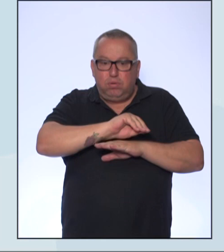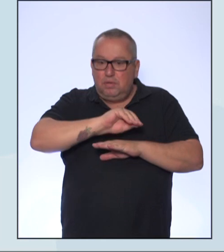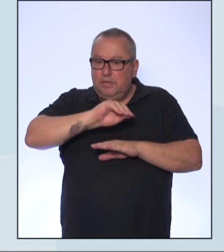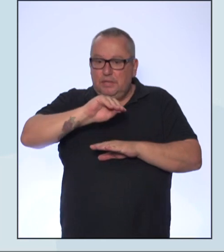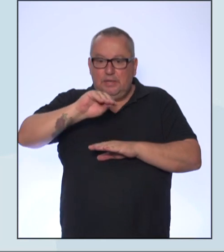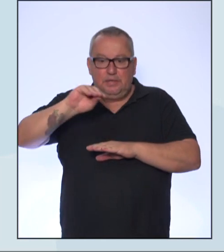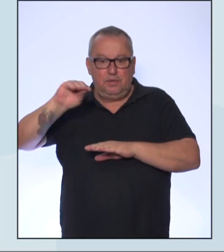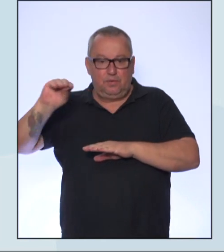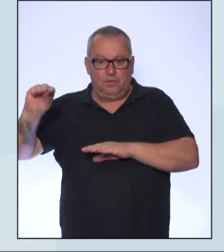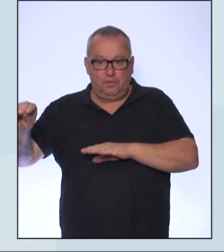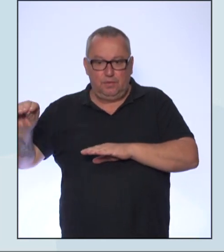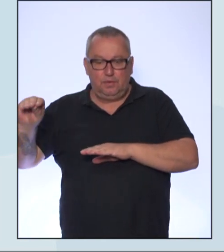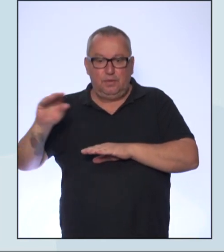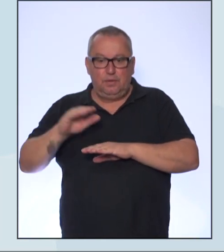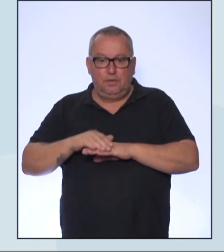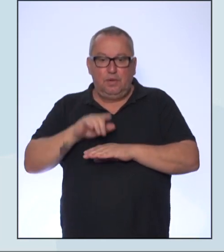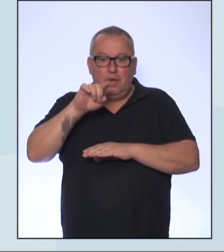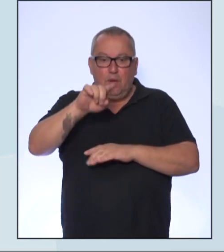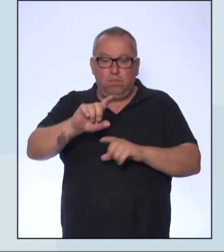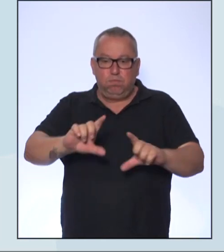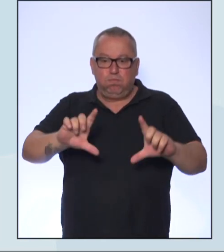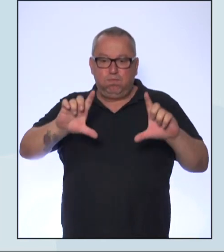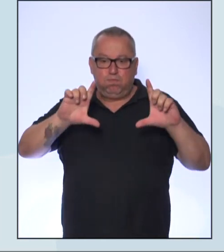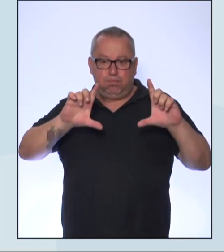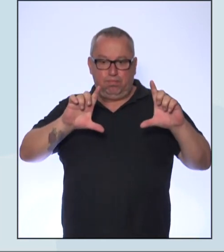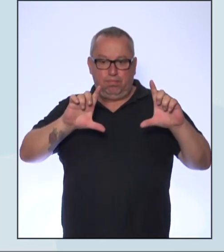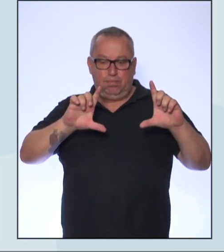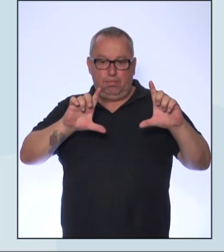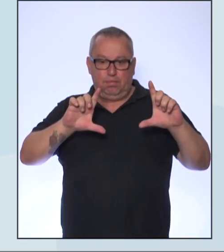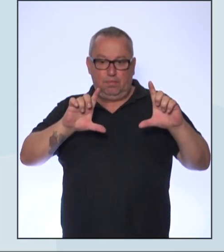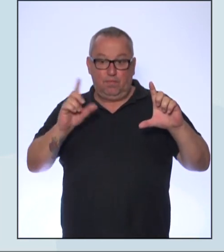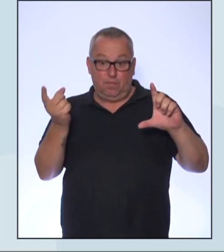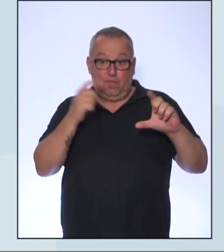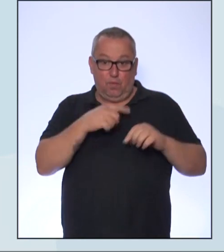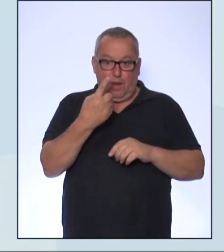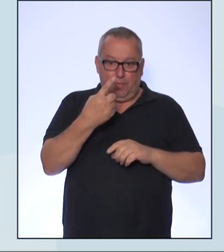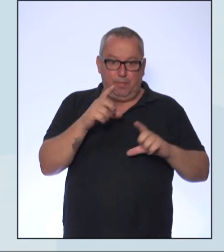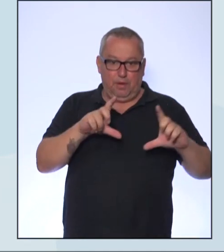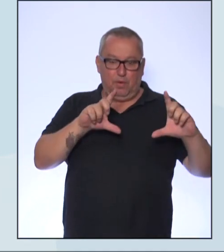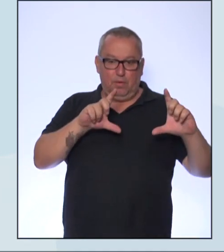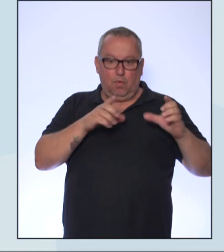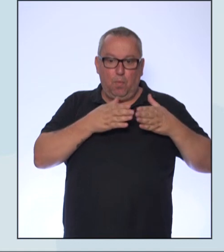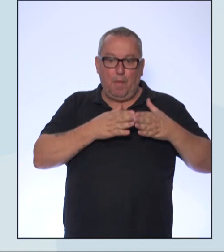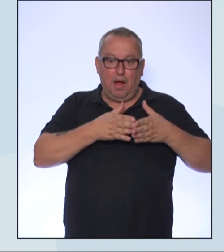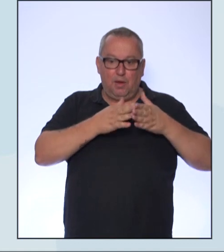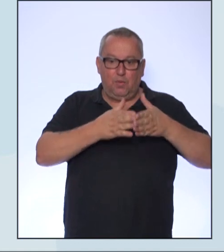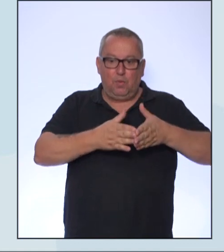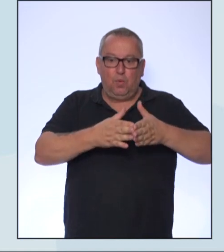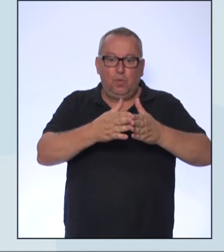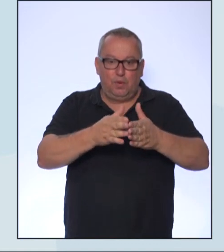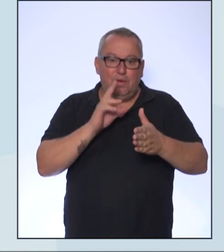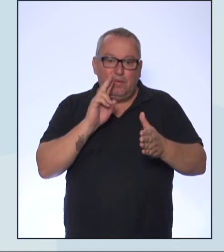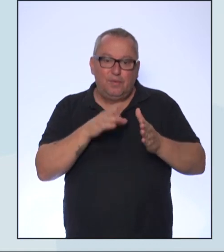deslocamento. Essas imagens, a primeira, então vamos voltar um pouquinho lá para a gente fazer uma descrição,